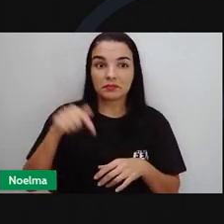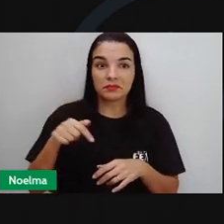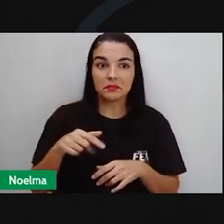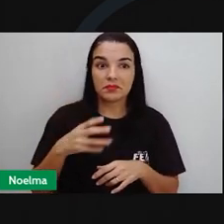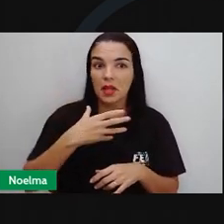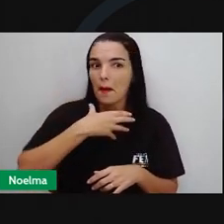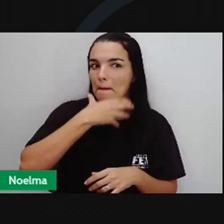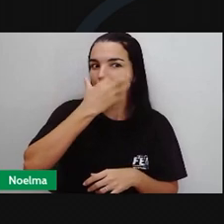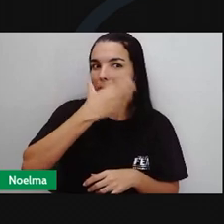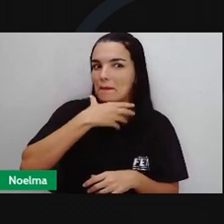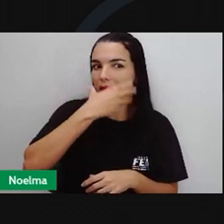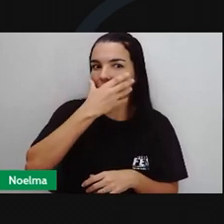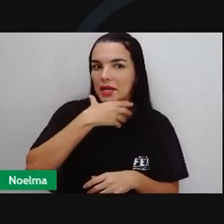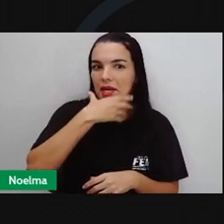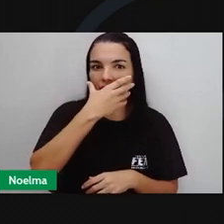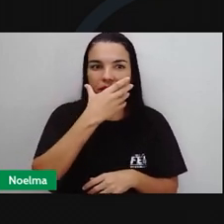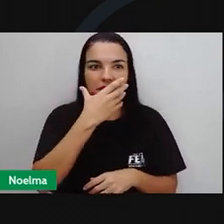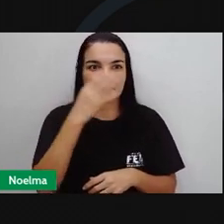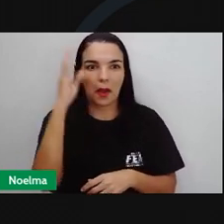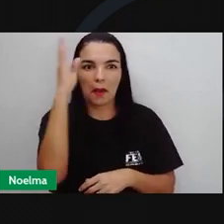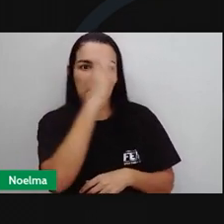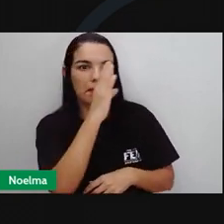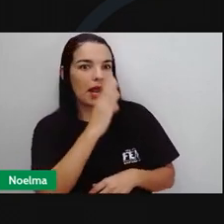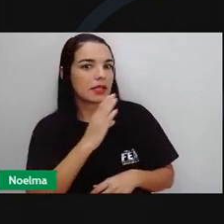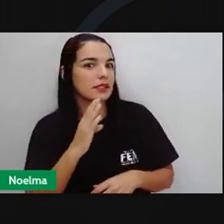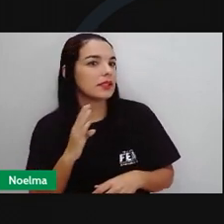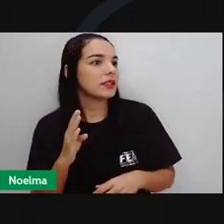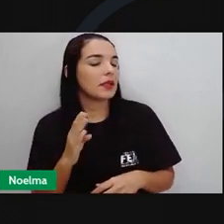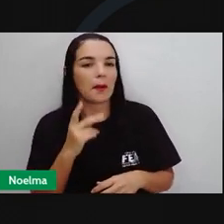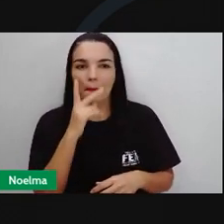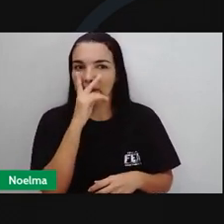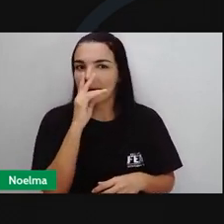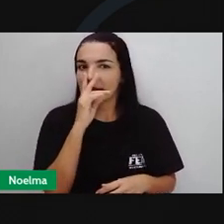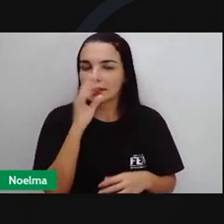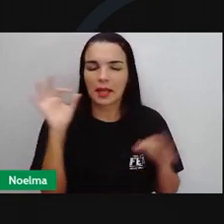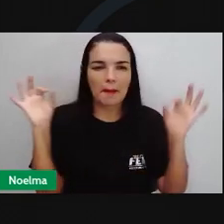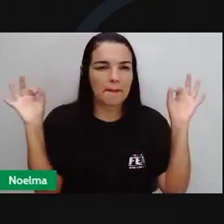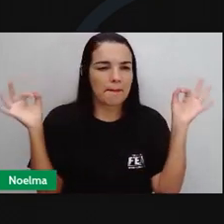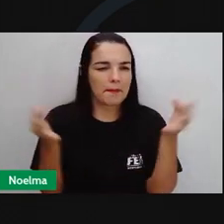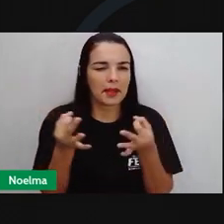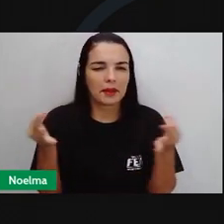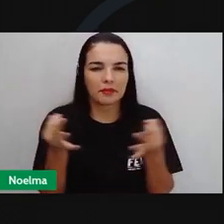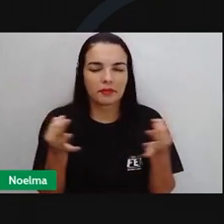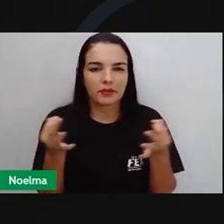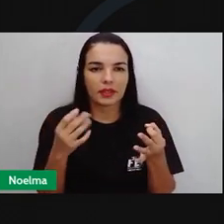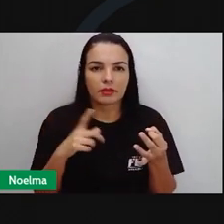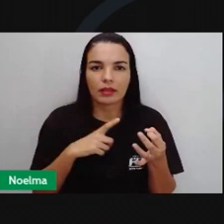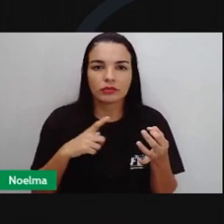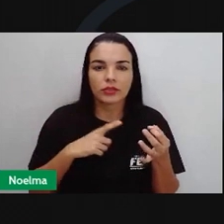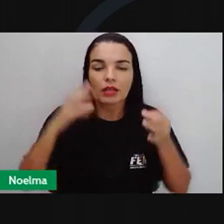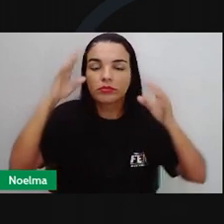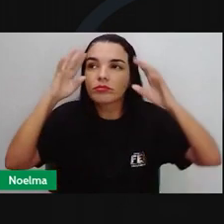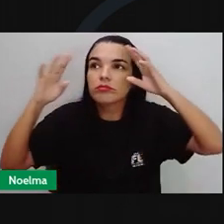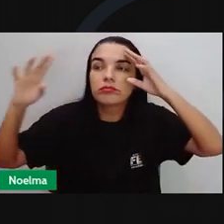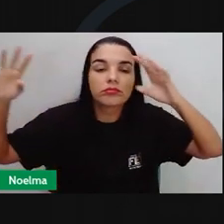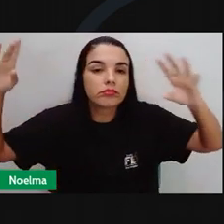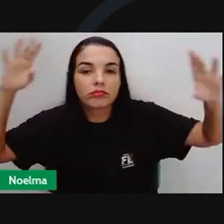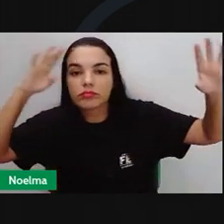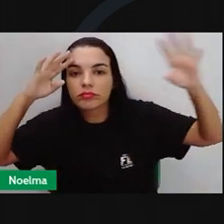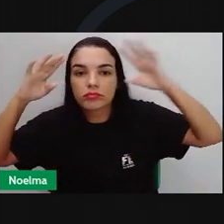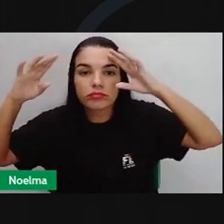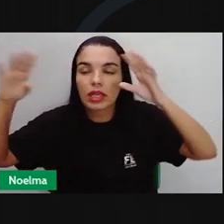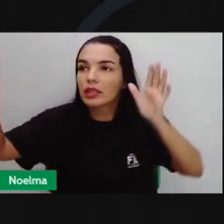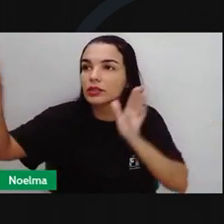você terá o seu próprio castelo É com esse sonho que os imigrantes começam a chegar ao Brasil